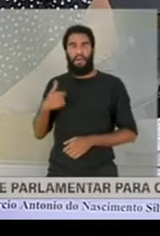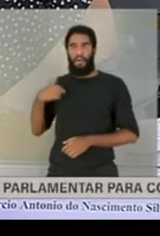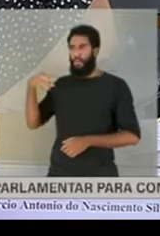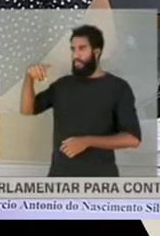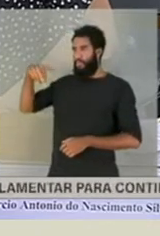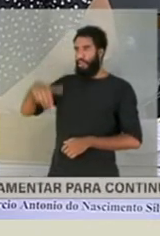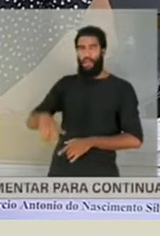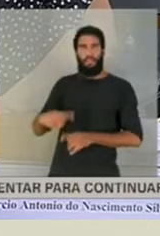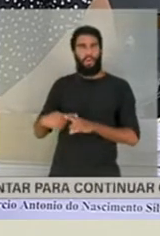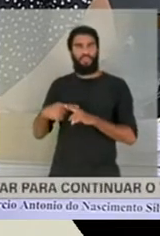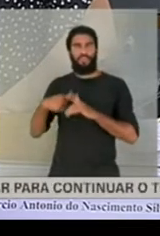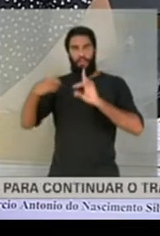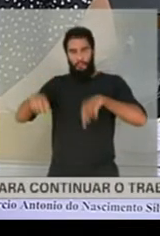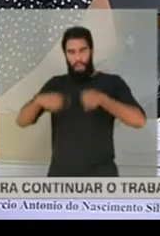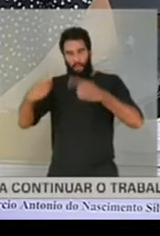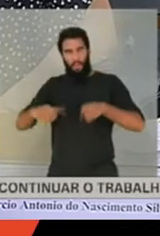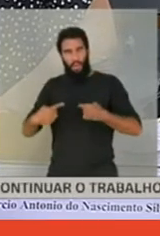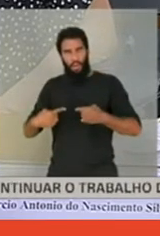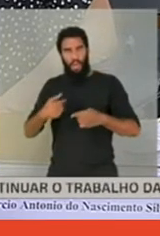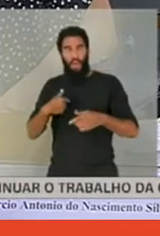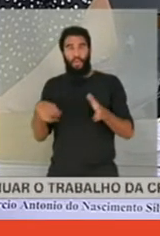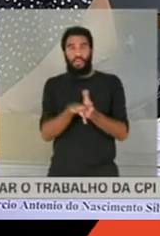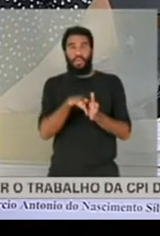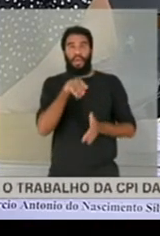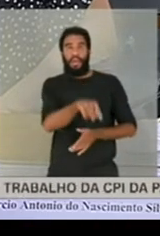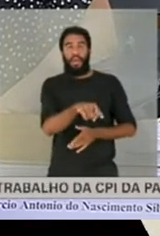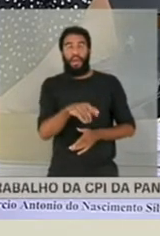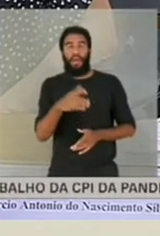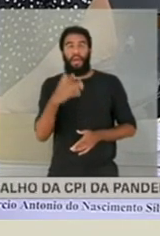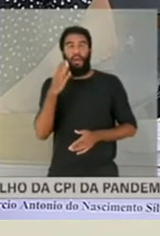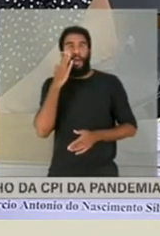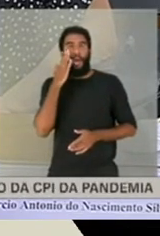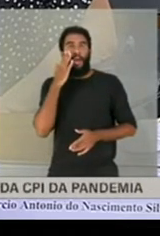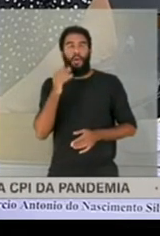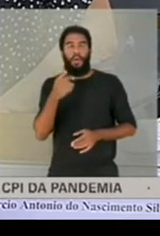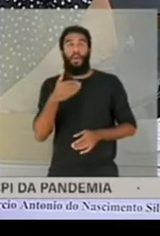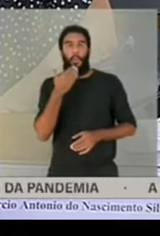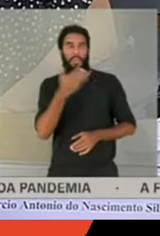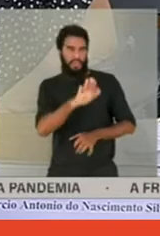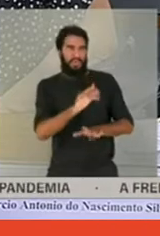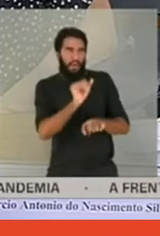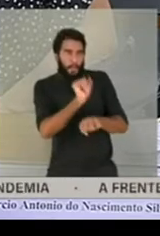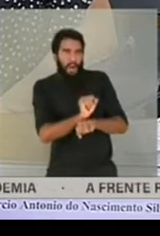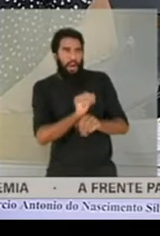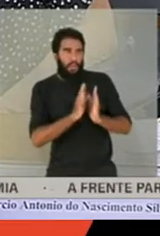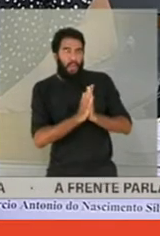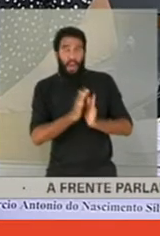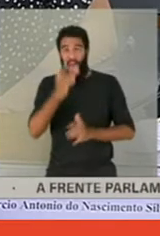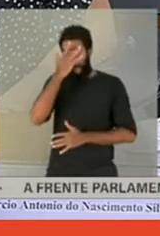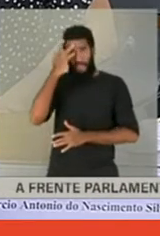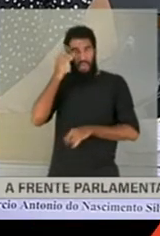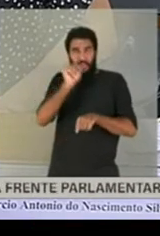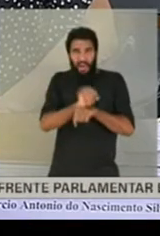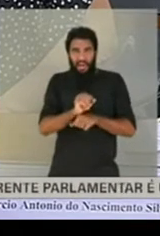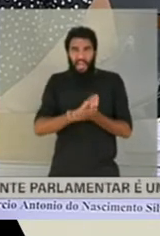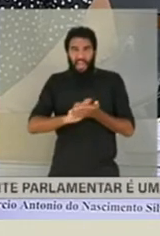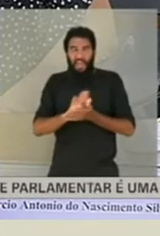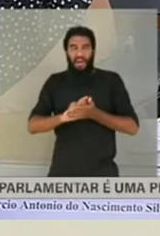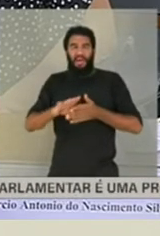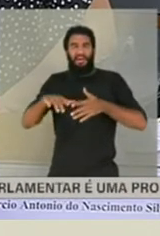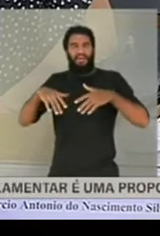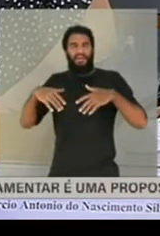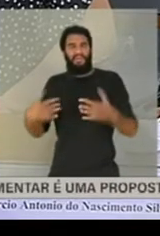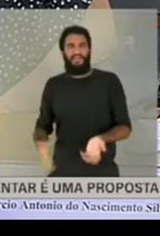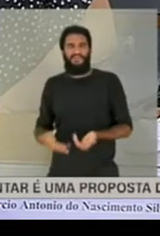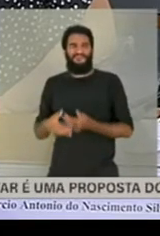ofendido com aquilo, aí, quando eu cheguei lá, eu descobri quem era, pedi para a pessoa parar, e a pessoa não parou. Então, foram criando feridas,